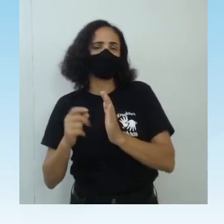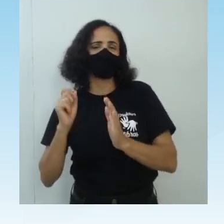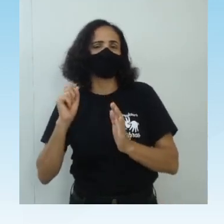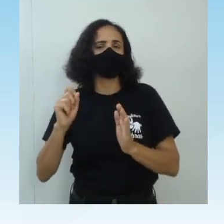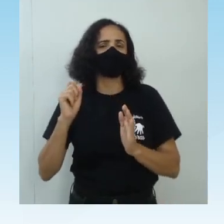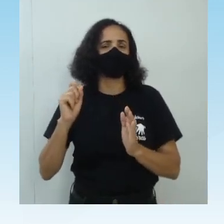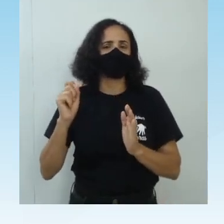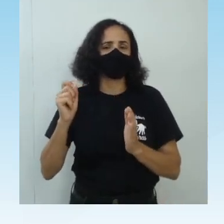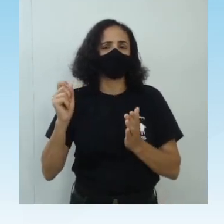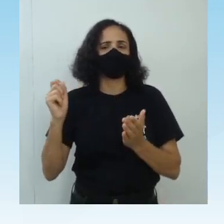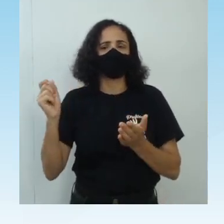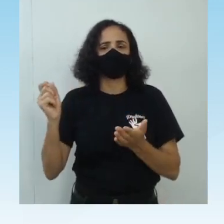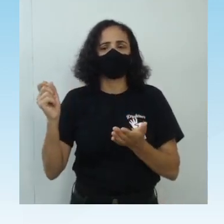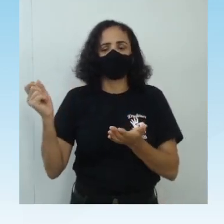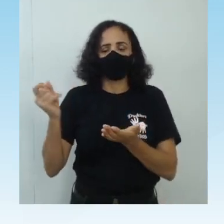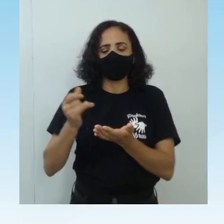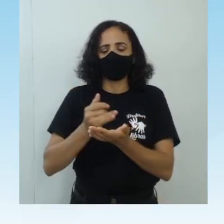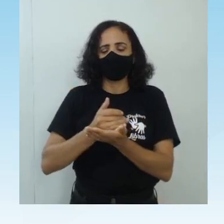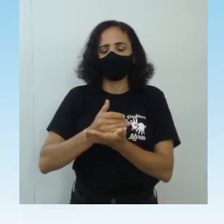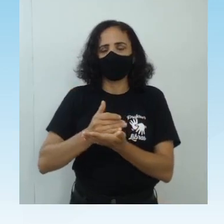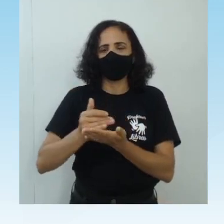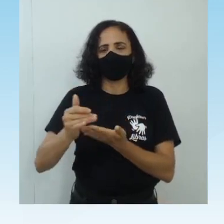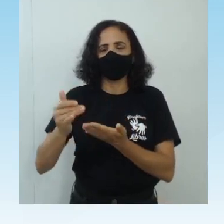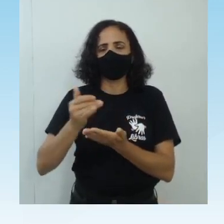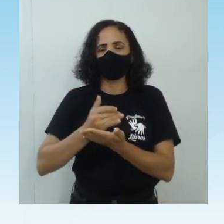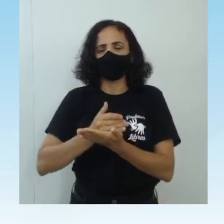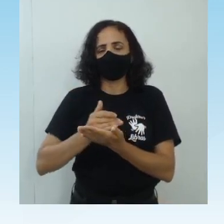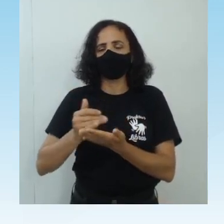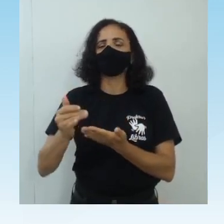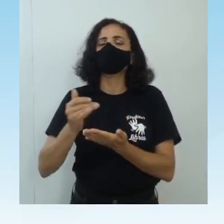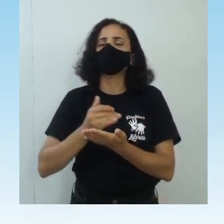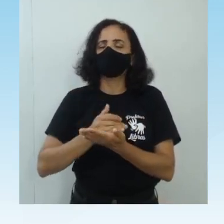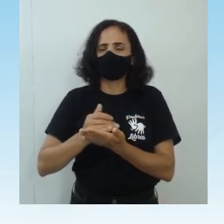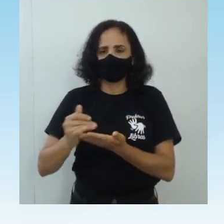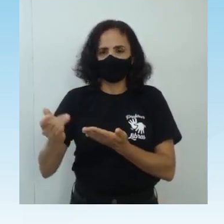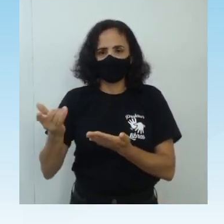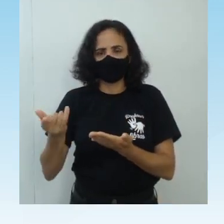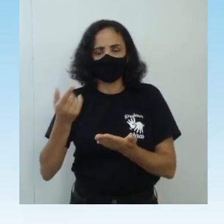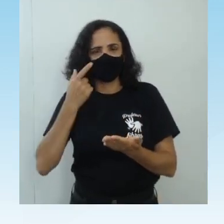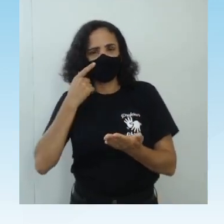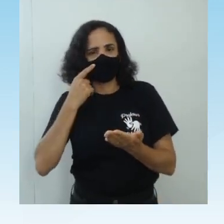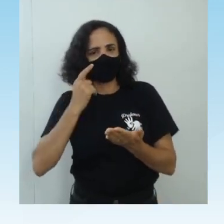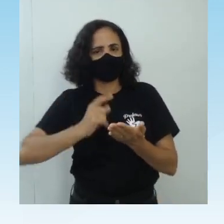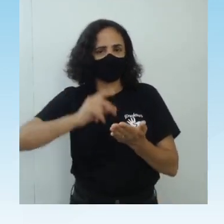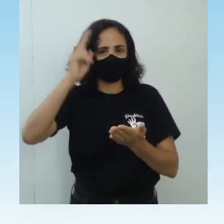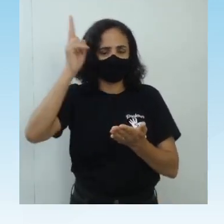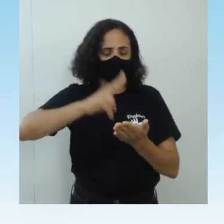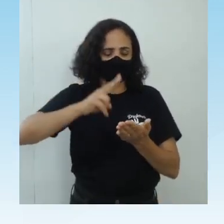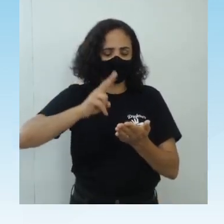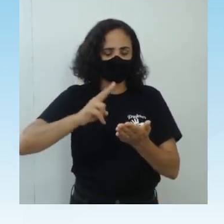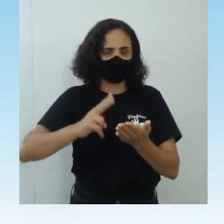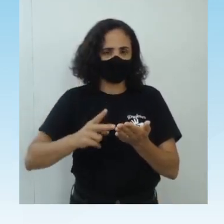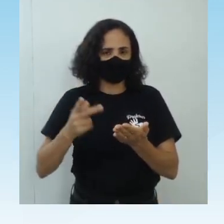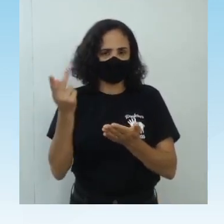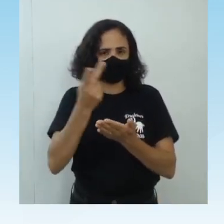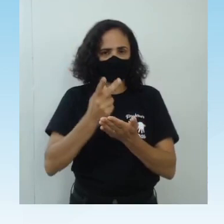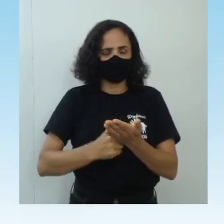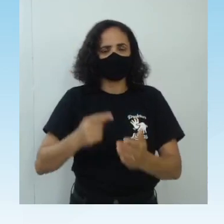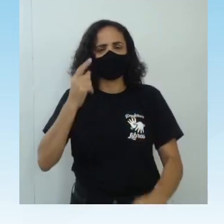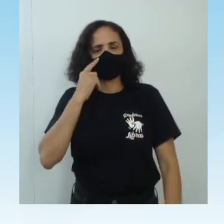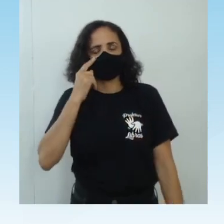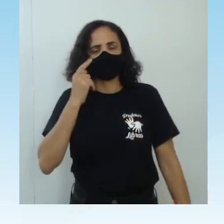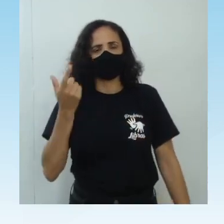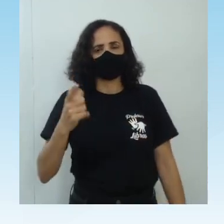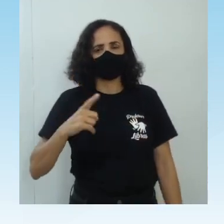entender essa origem do conhecimento filosófico nós precisamos dar uma olhada no texto e na figura e aí tem um